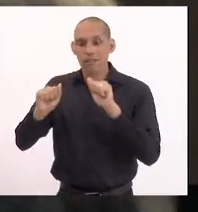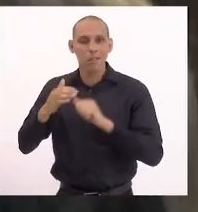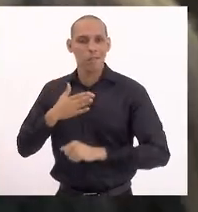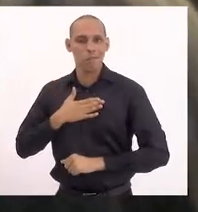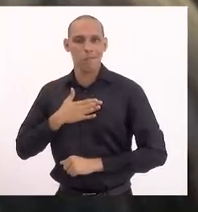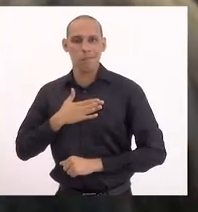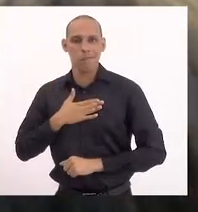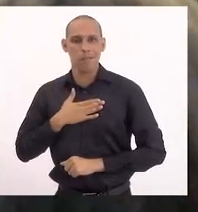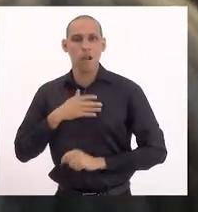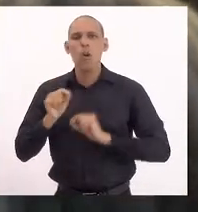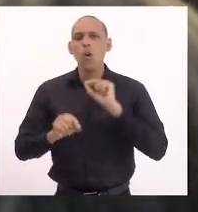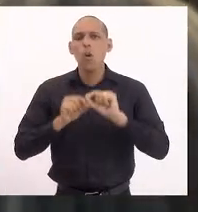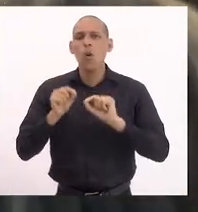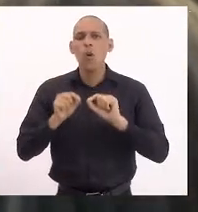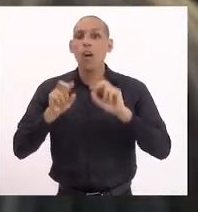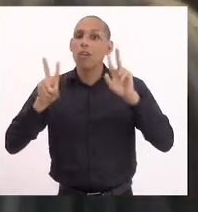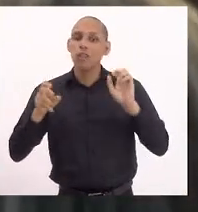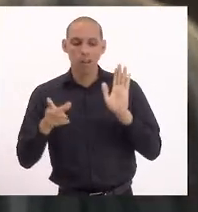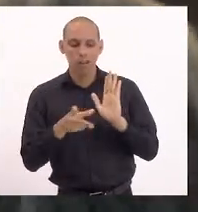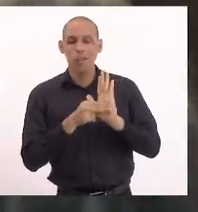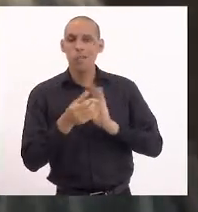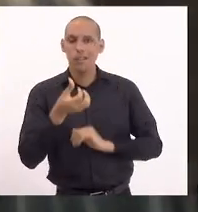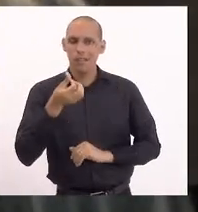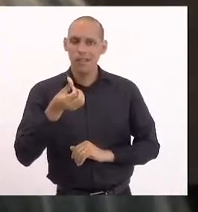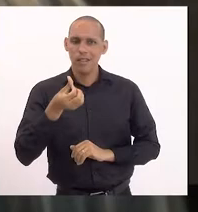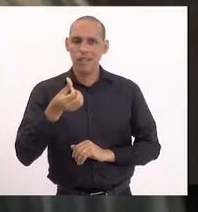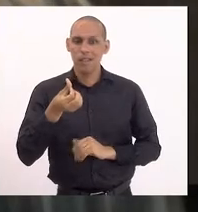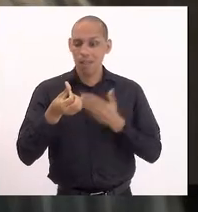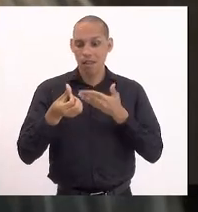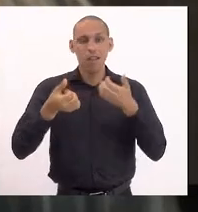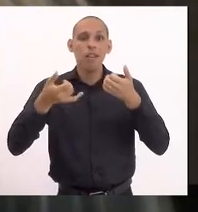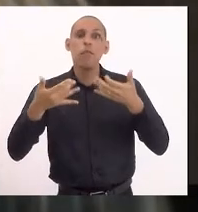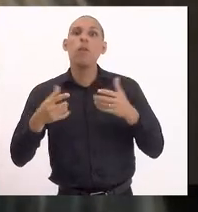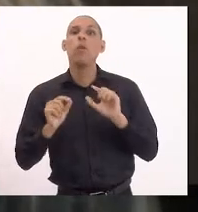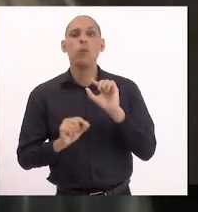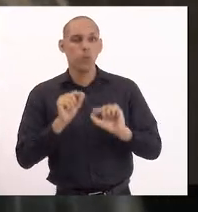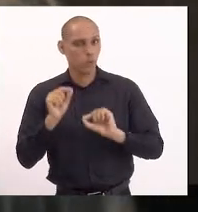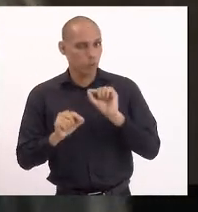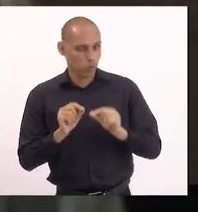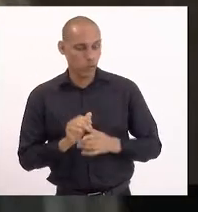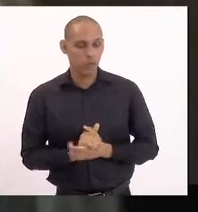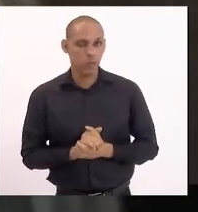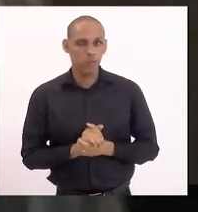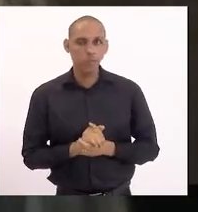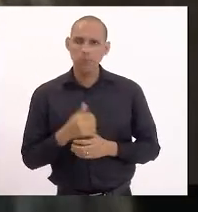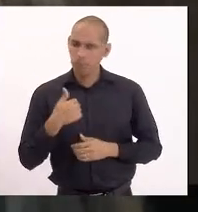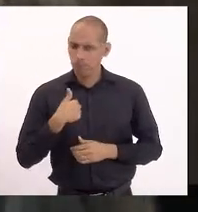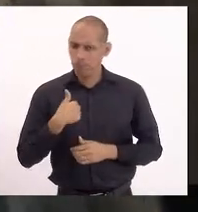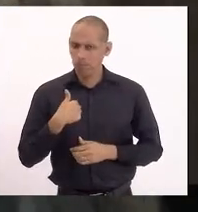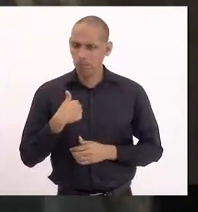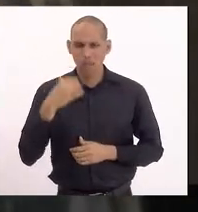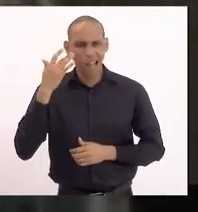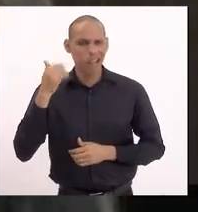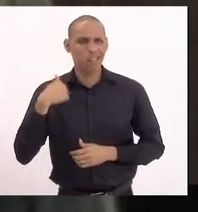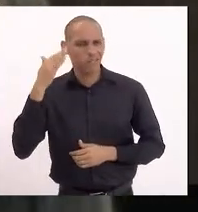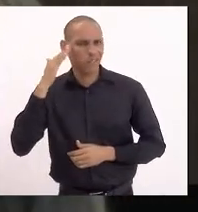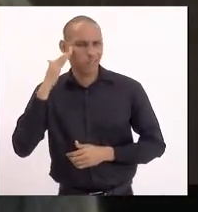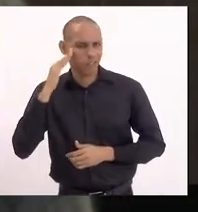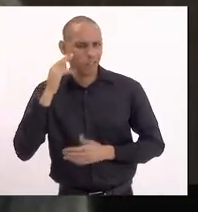essa emenda 6. A emenda 6 diz o seguinte, eu posso ter entendido errado.